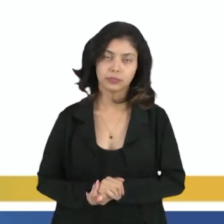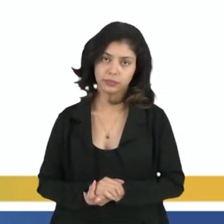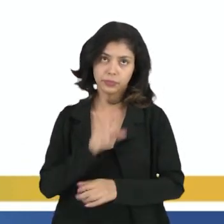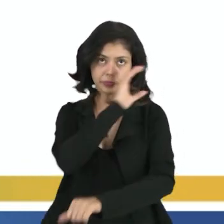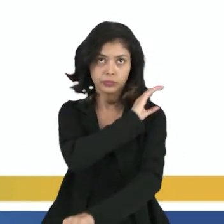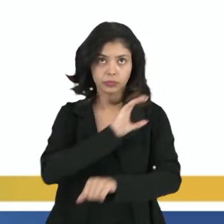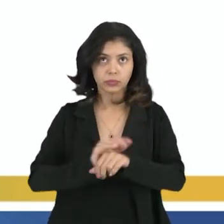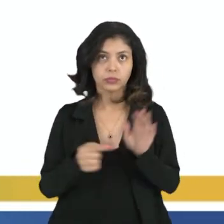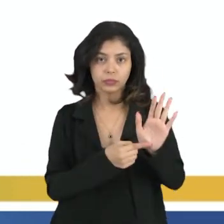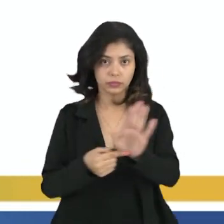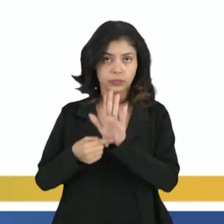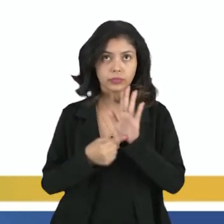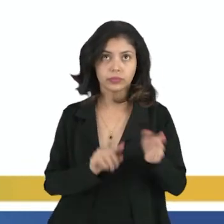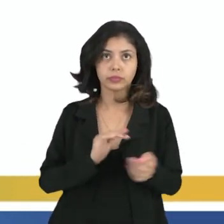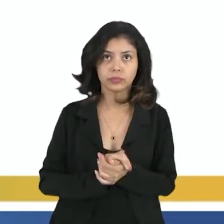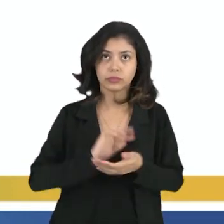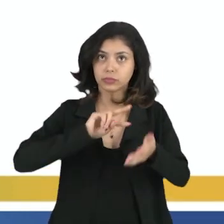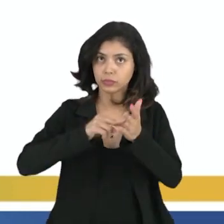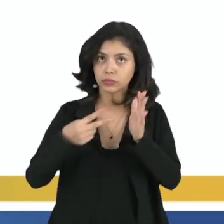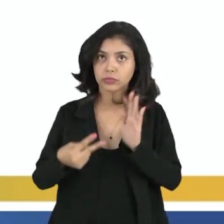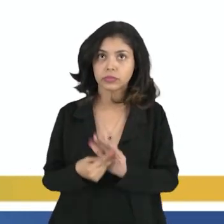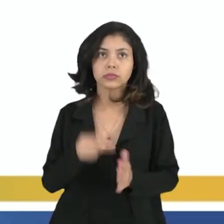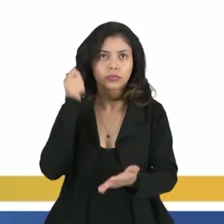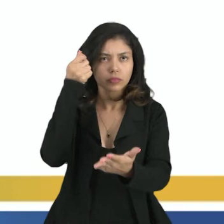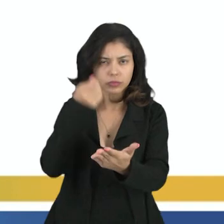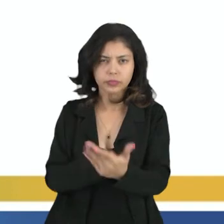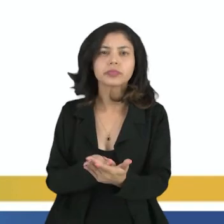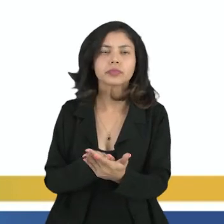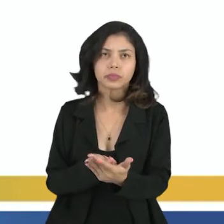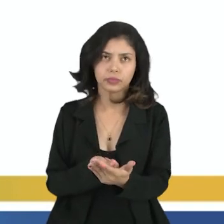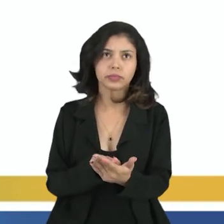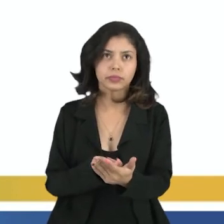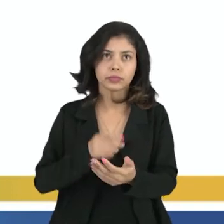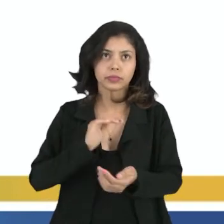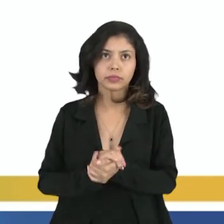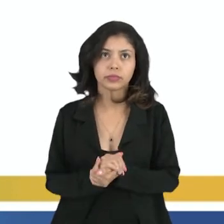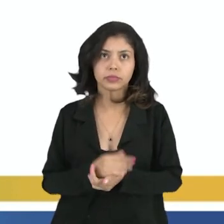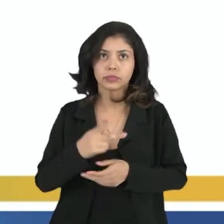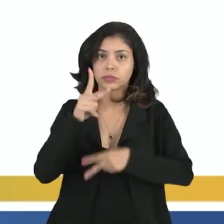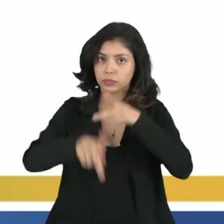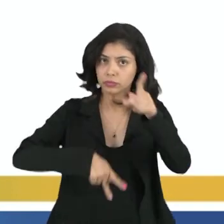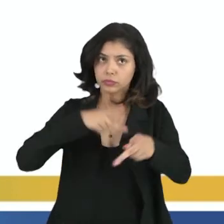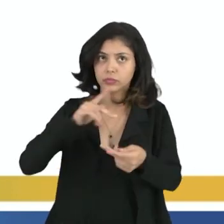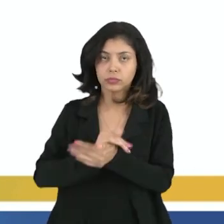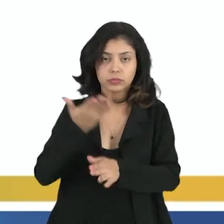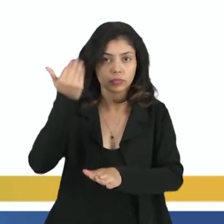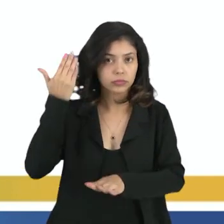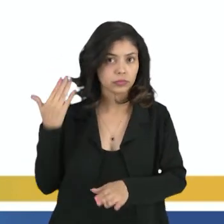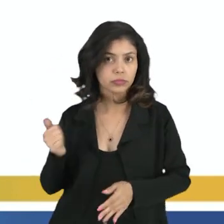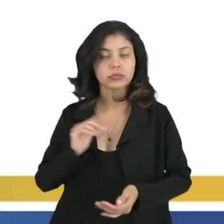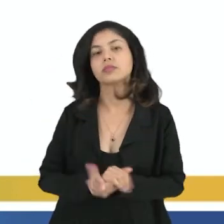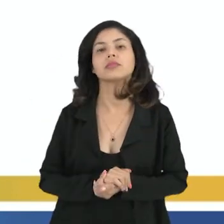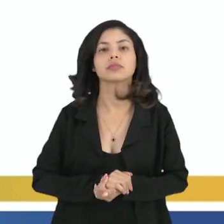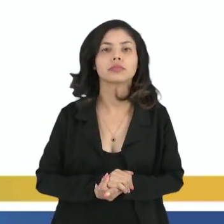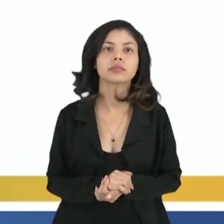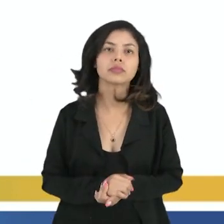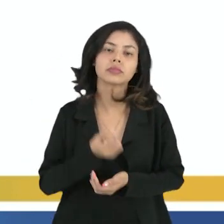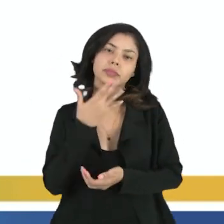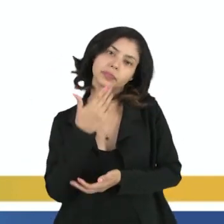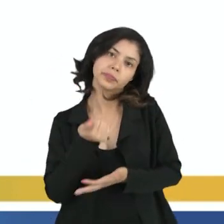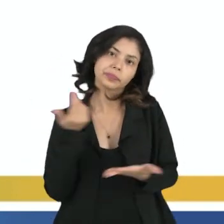A cultura representa uma rede de significados que foi imposta pelos povos da antiguidade.